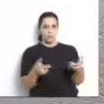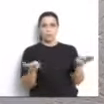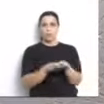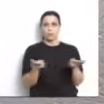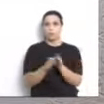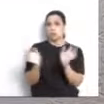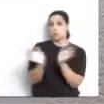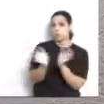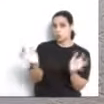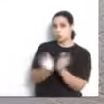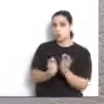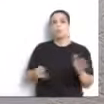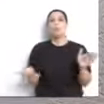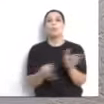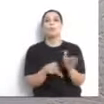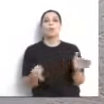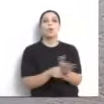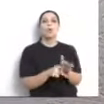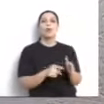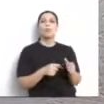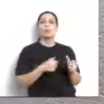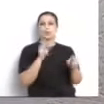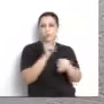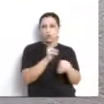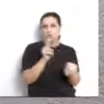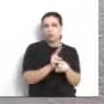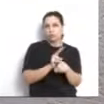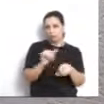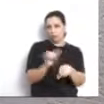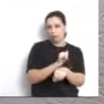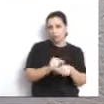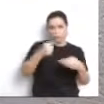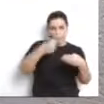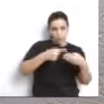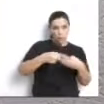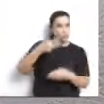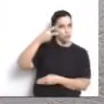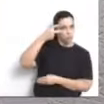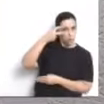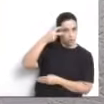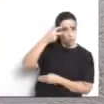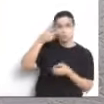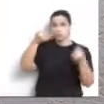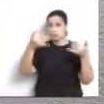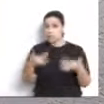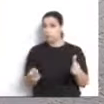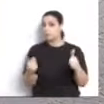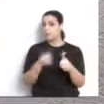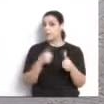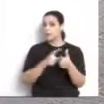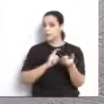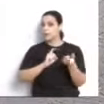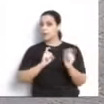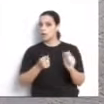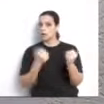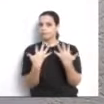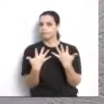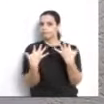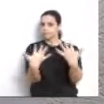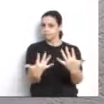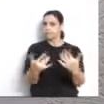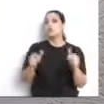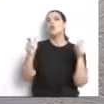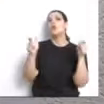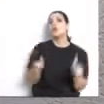parabenizar a Frente Parlamentar, na pessoa do nosso deputado Arilson Chiorato, que fez a primeira audiência da